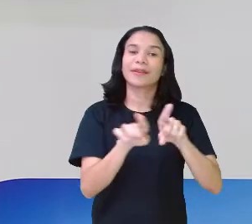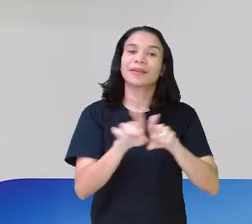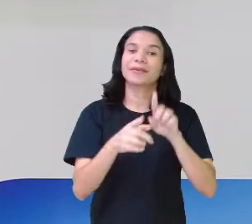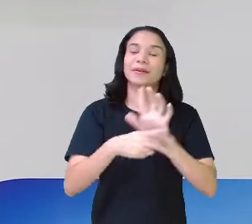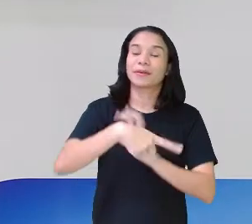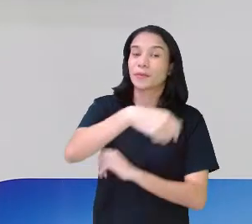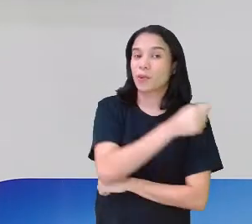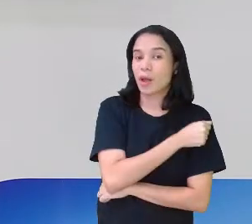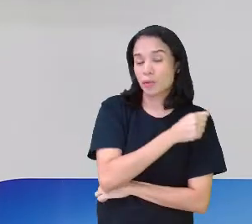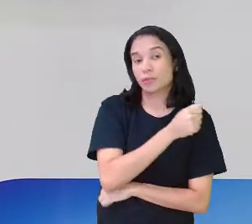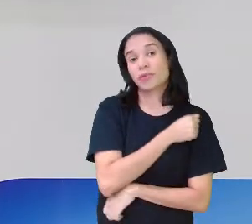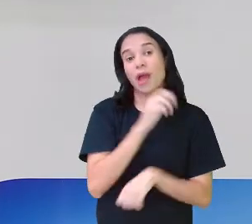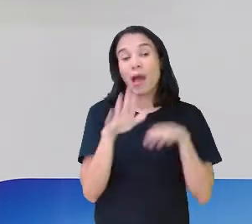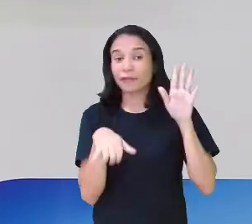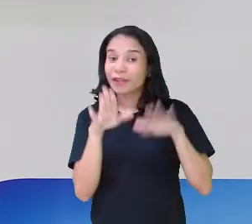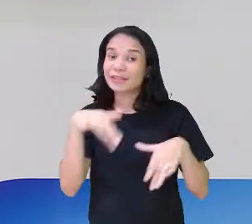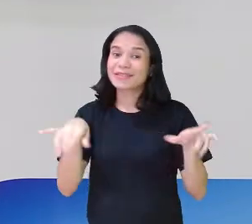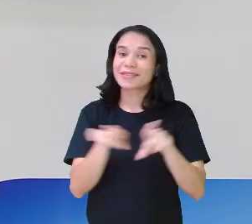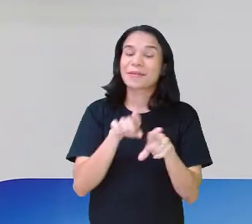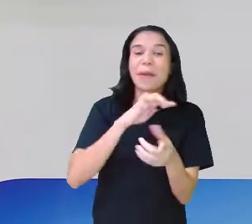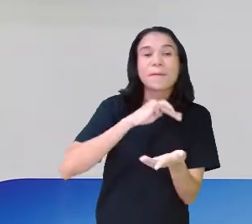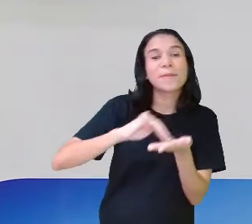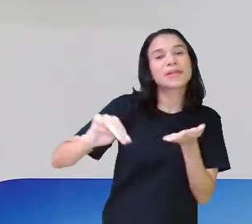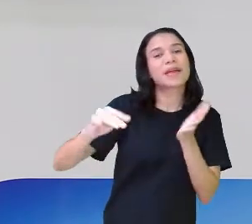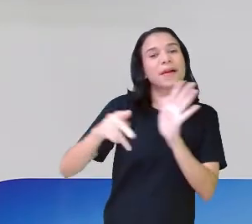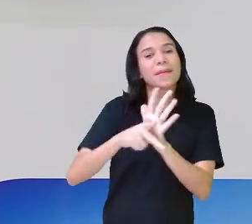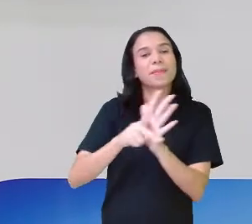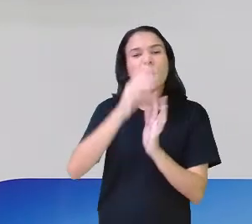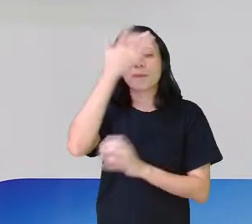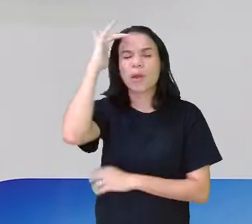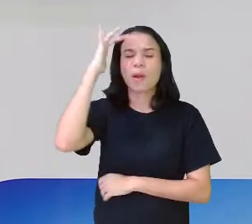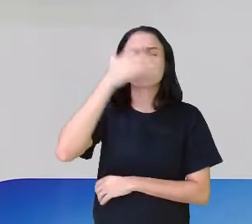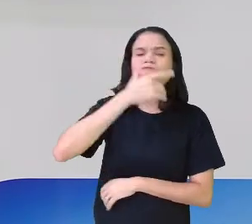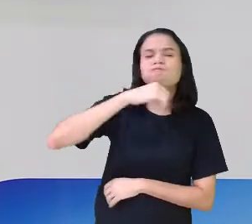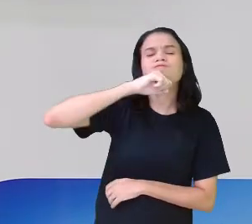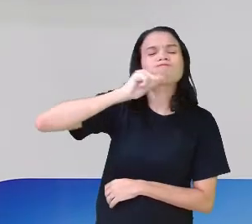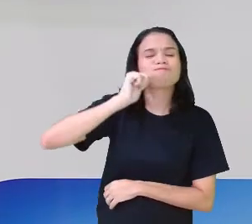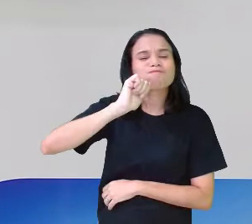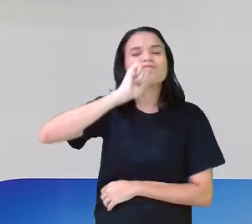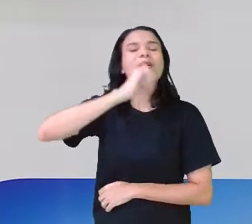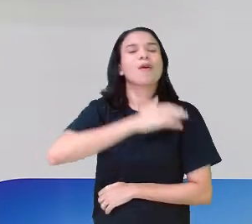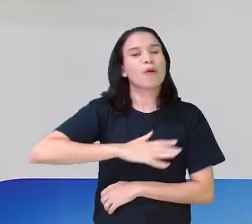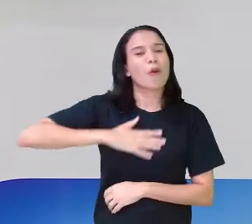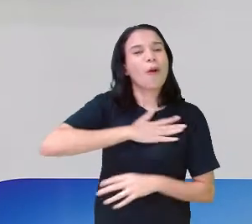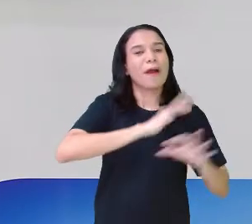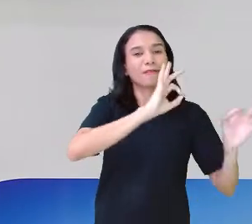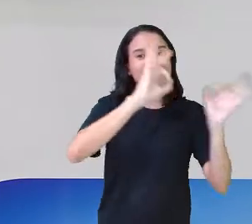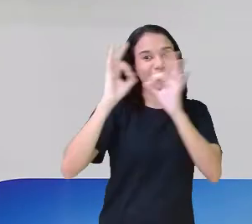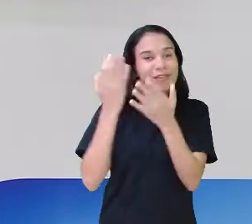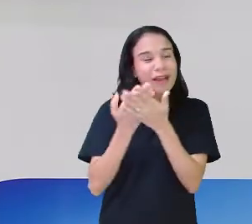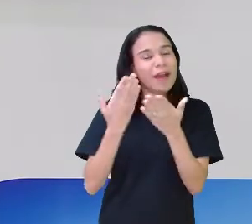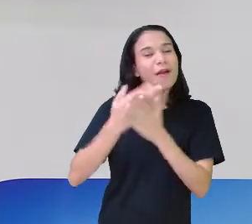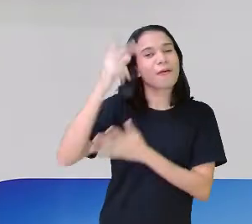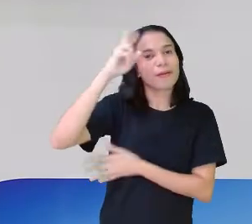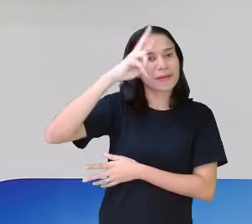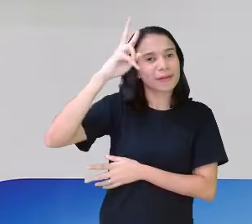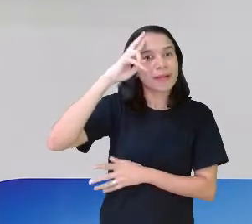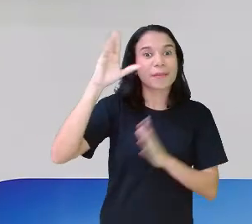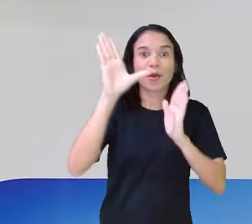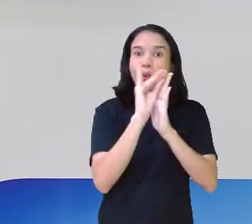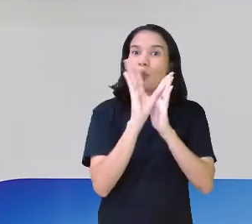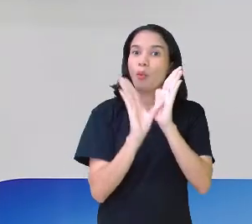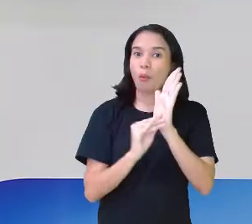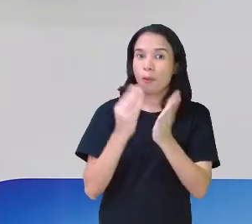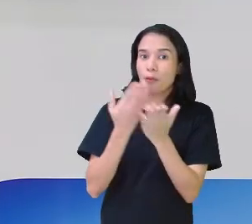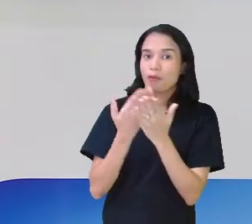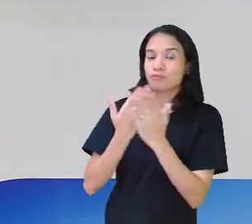estudantes, de vez em quando recebemos mensagens de alguns responsáveis que gostam de assistir aula, que têm lembrado de conteúdos,